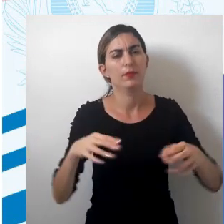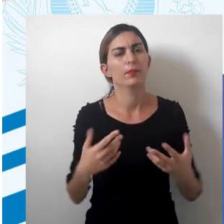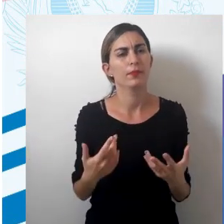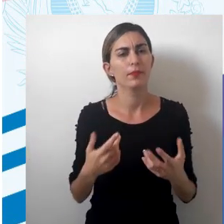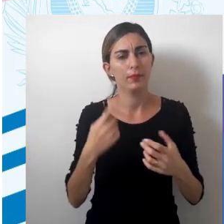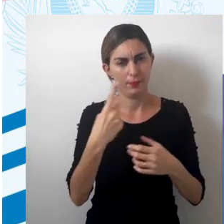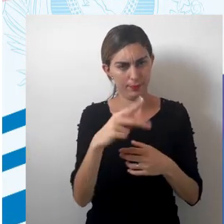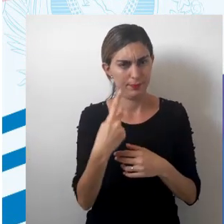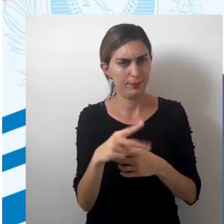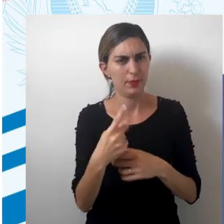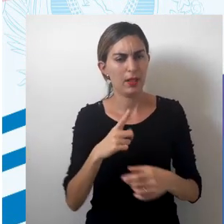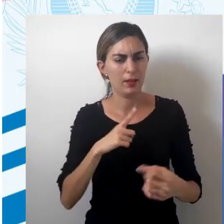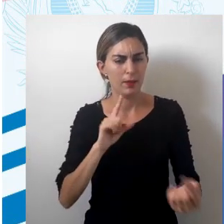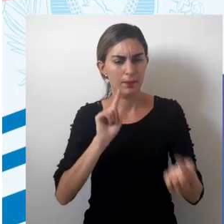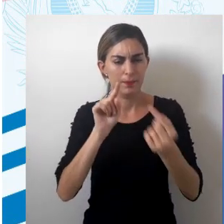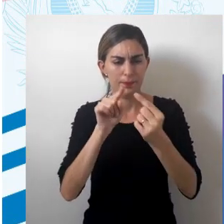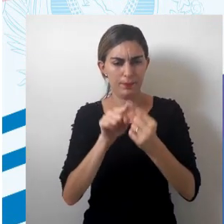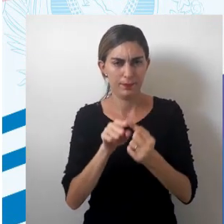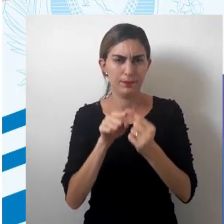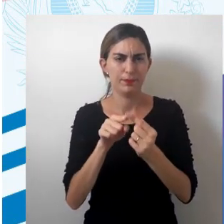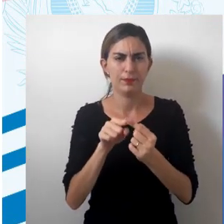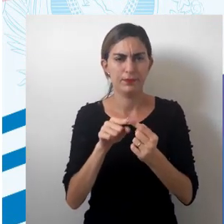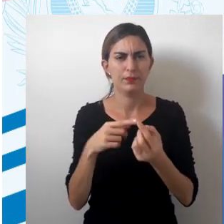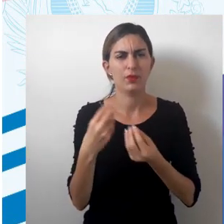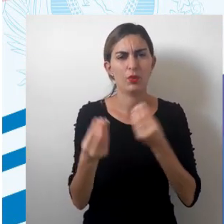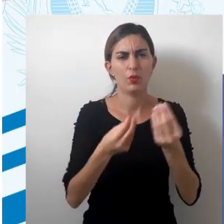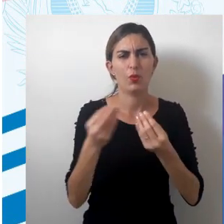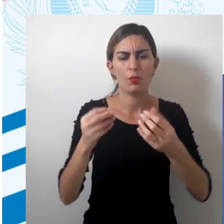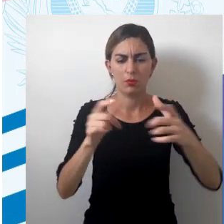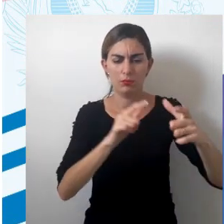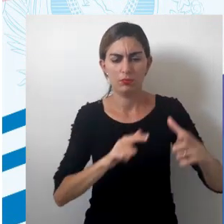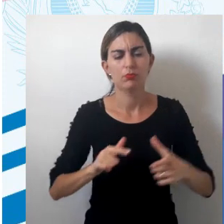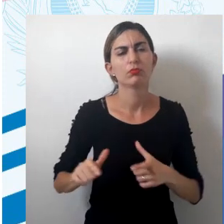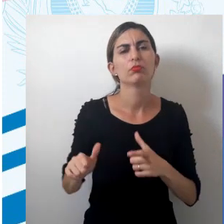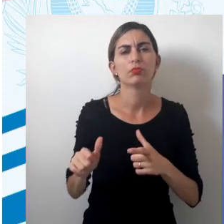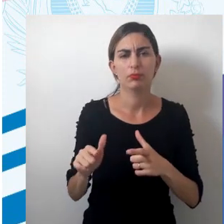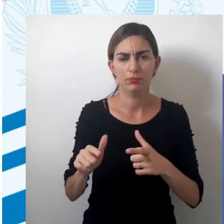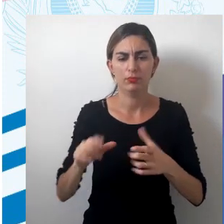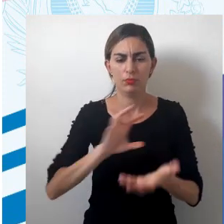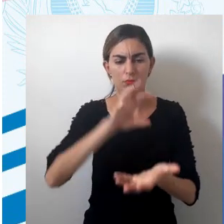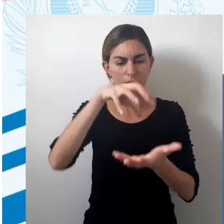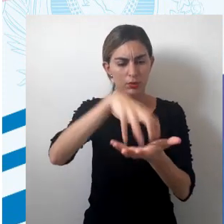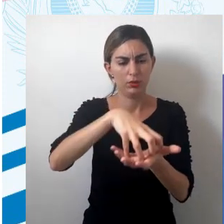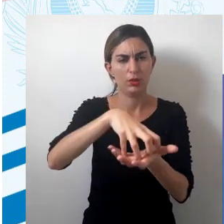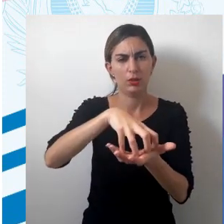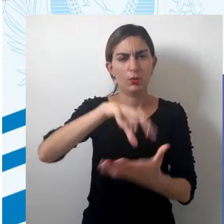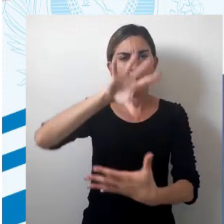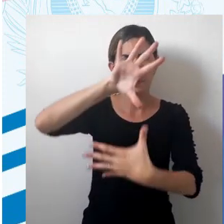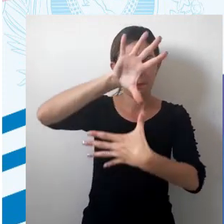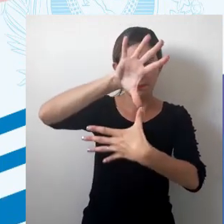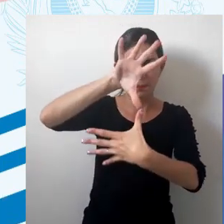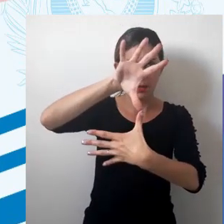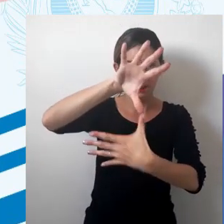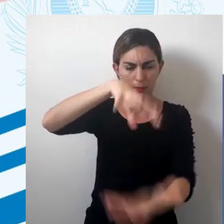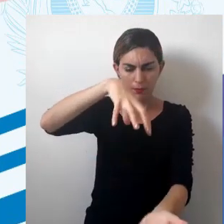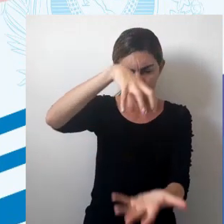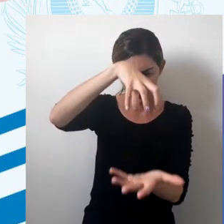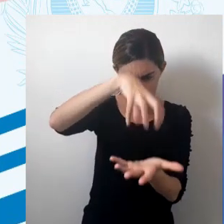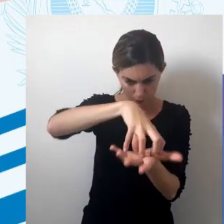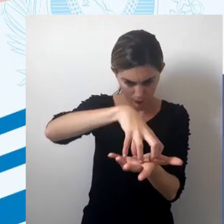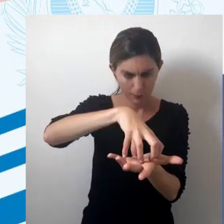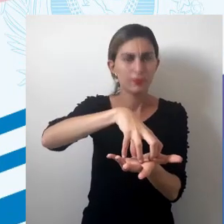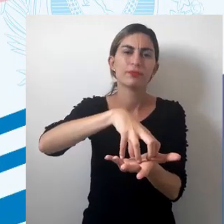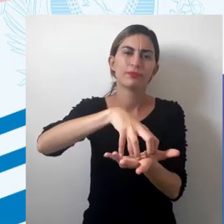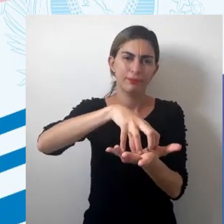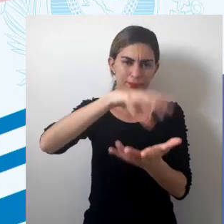Isso daí tem uma relação com a ocupação do centro do mapa. Então, há uma centralidade